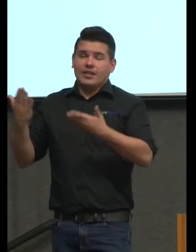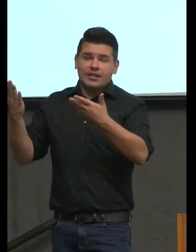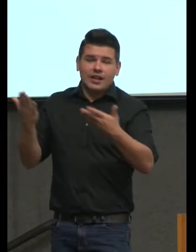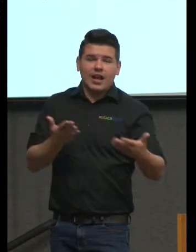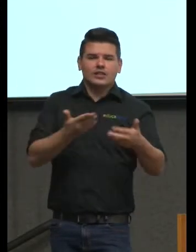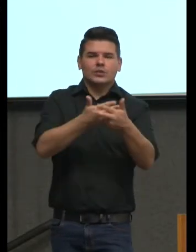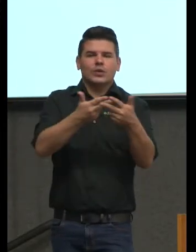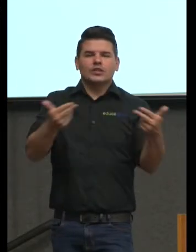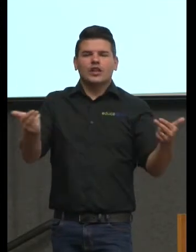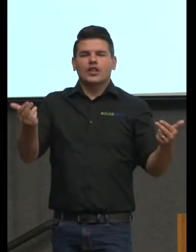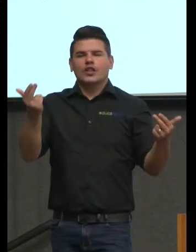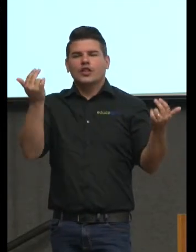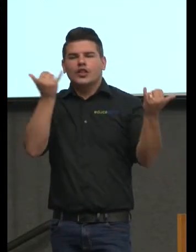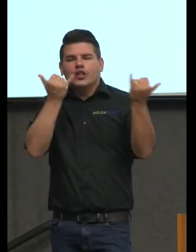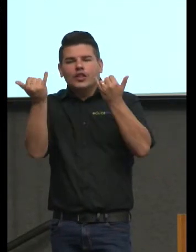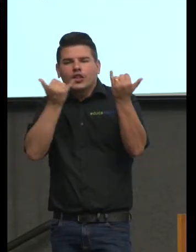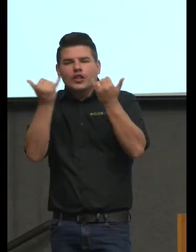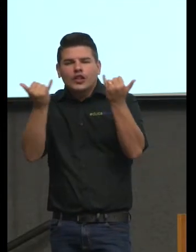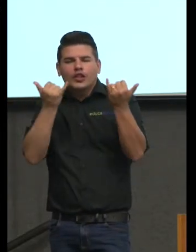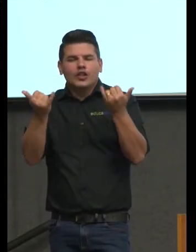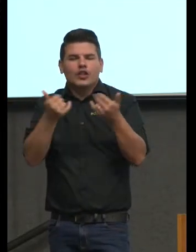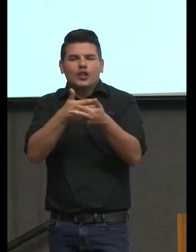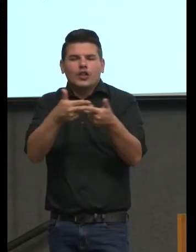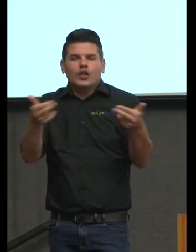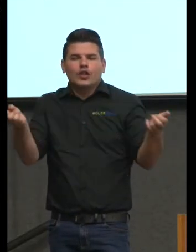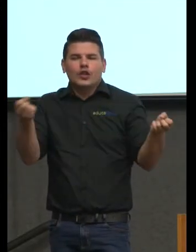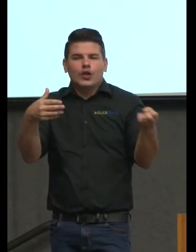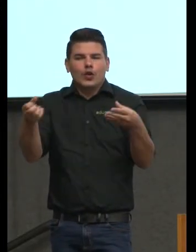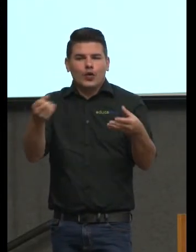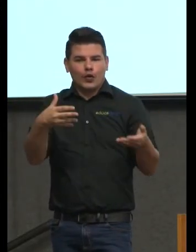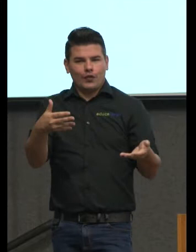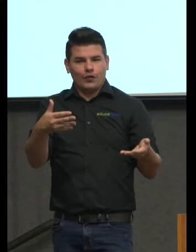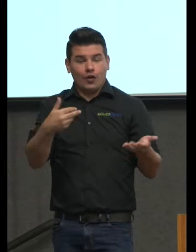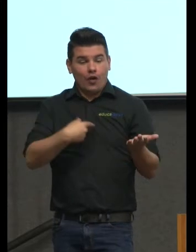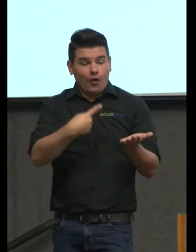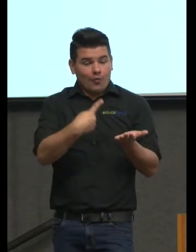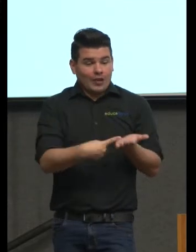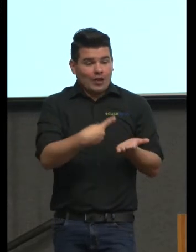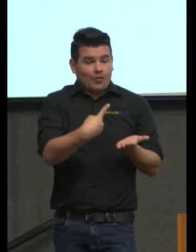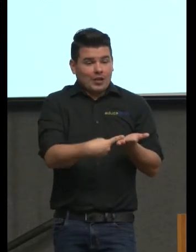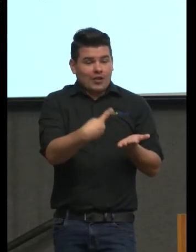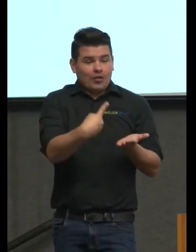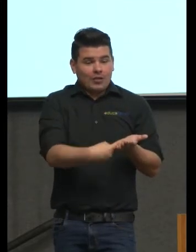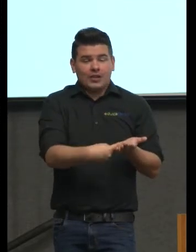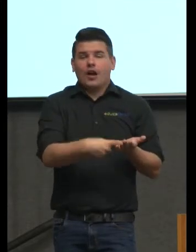novidades a gente planeja uma coisa e acontece outra